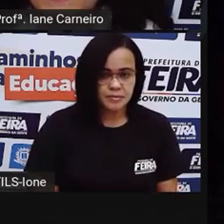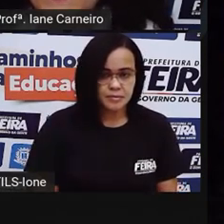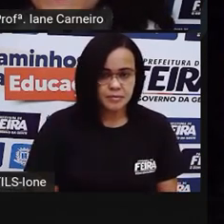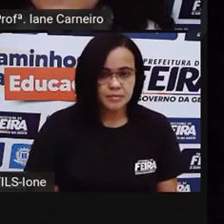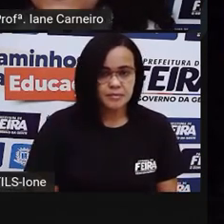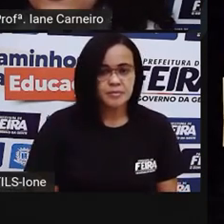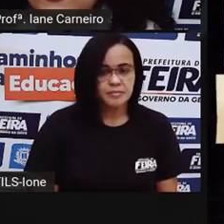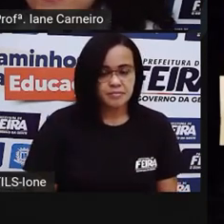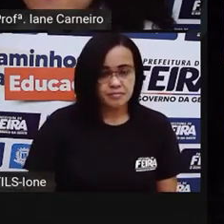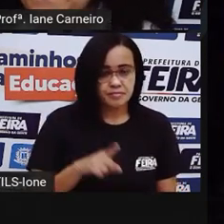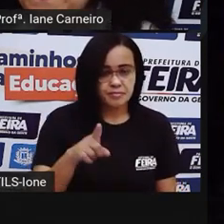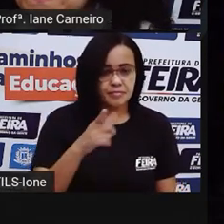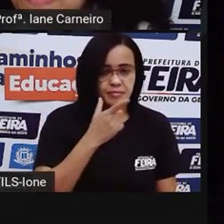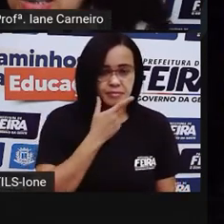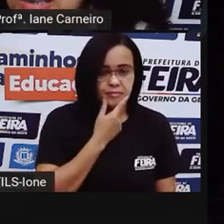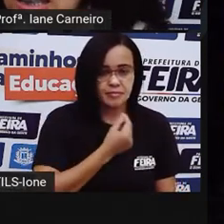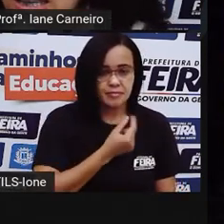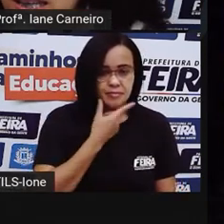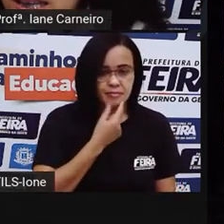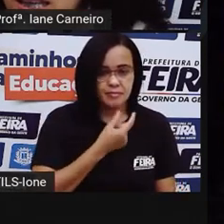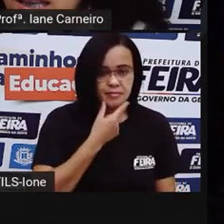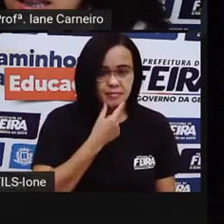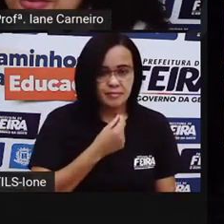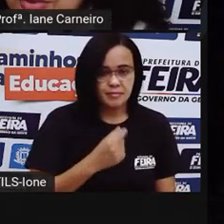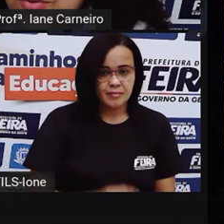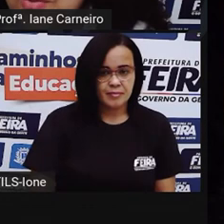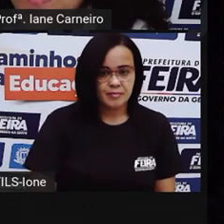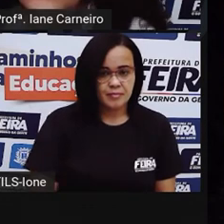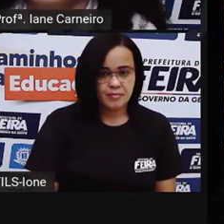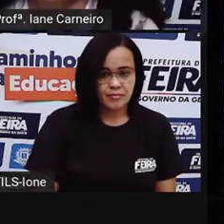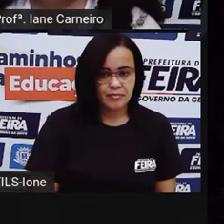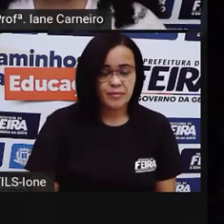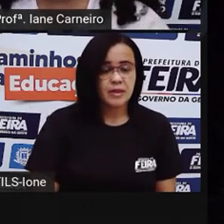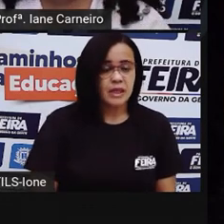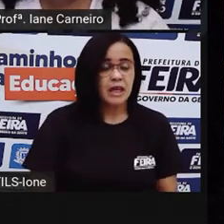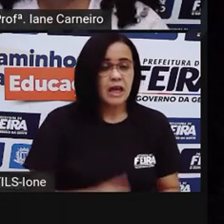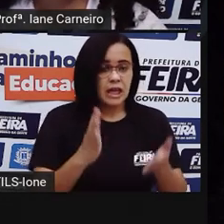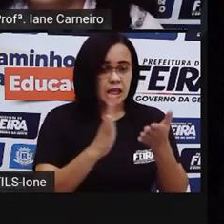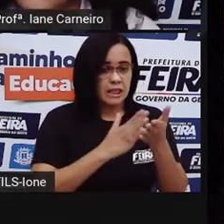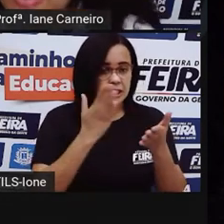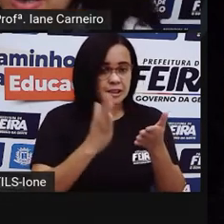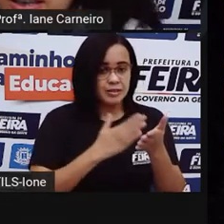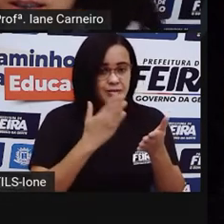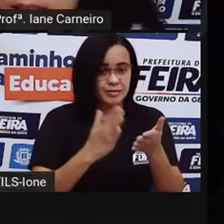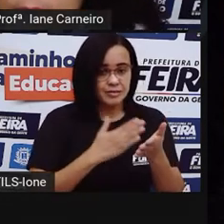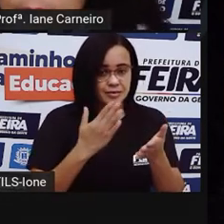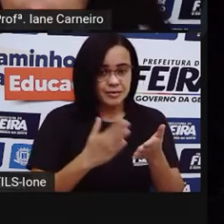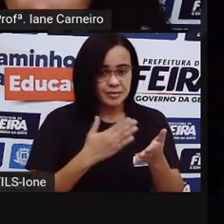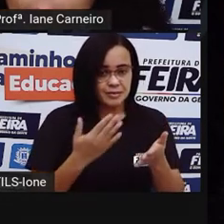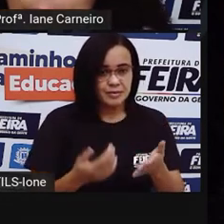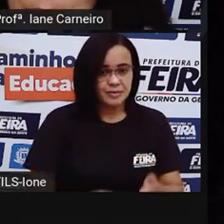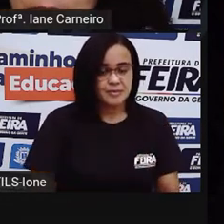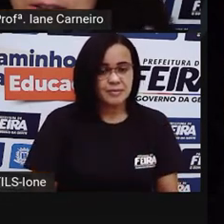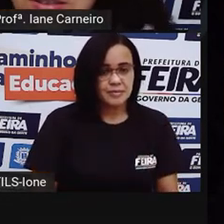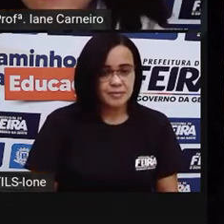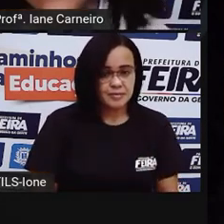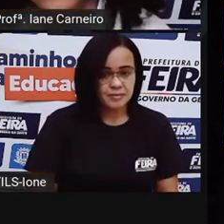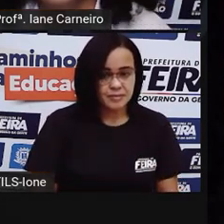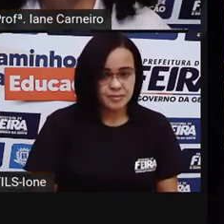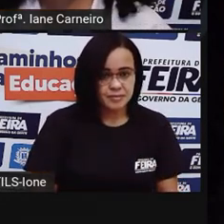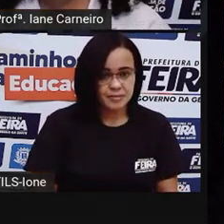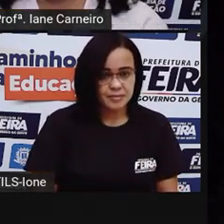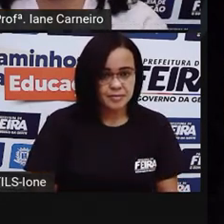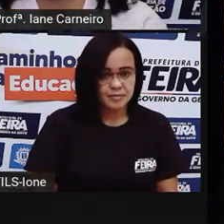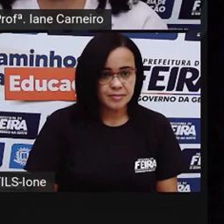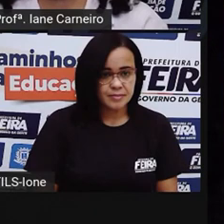Aqui a mochila. E livros. Pronto. Achei os livros. Deixa eu ver. Tocamos todos? Acho